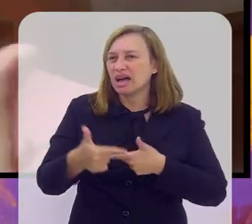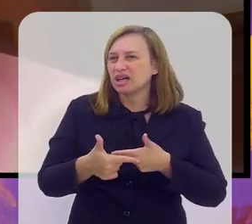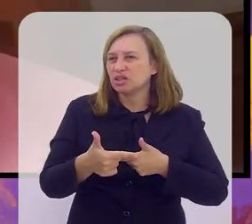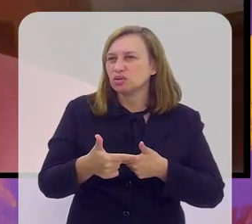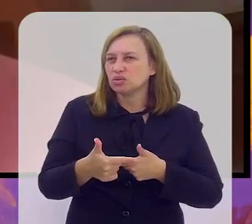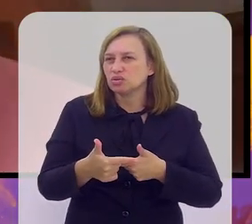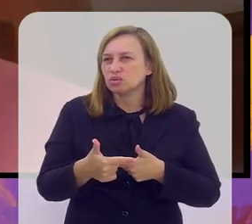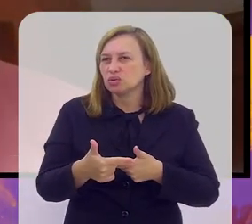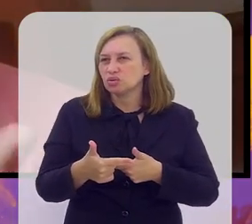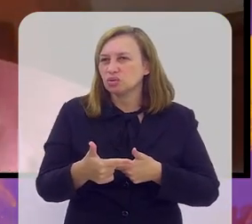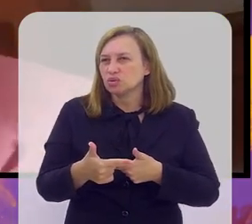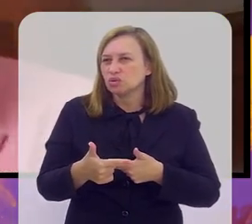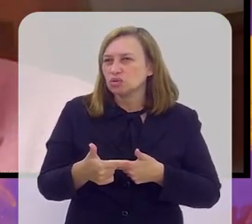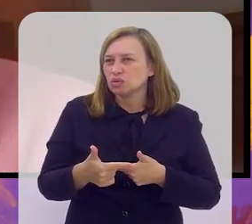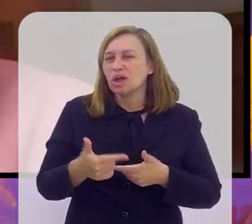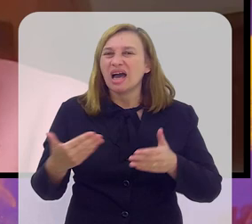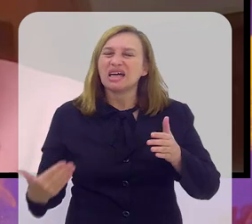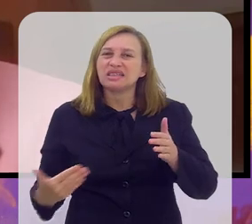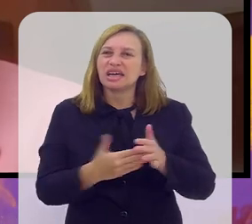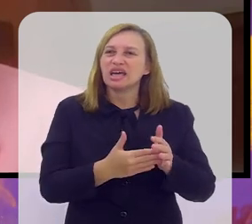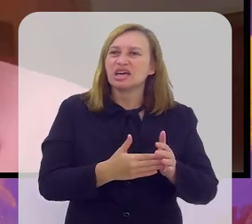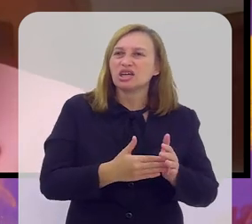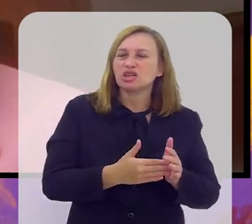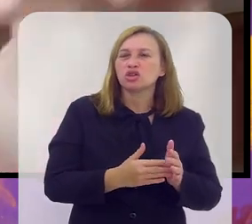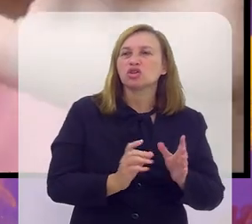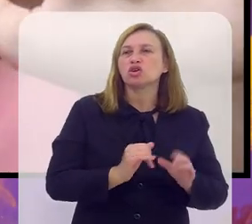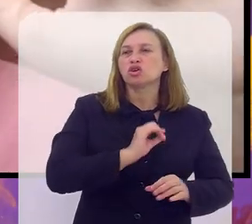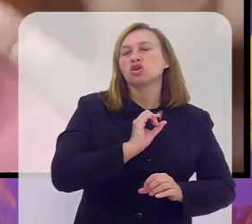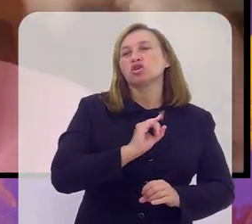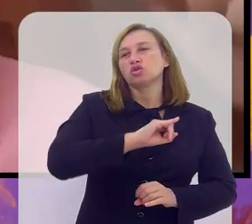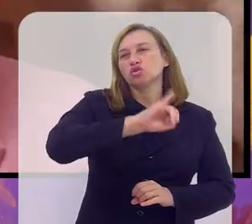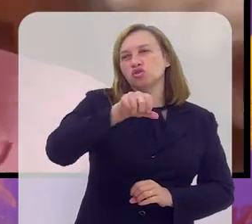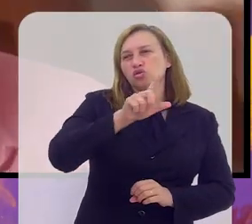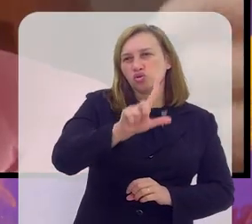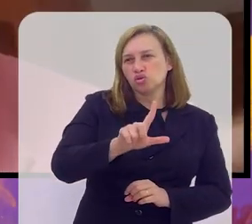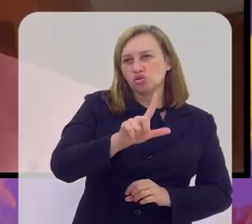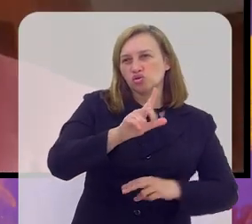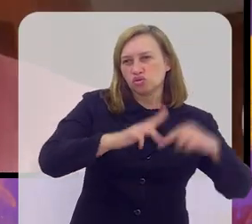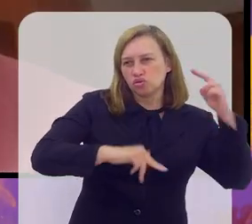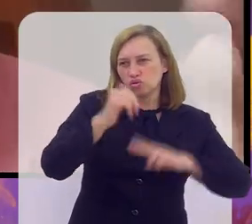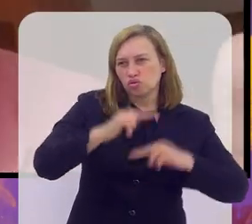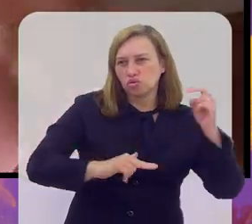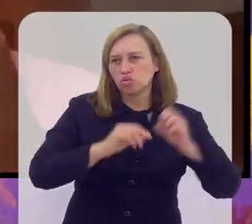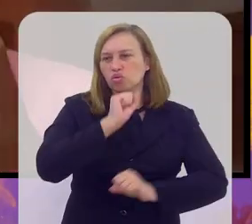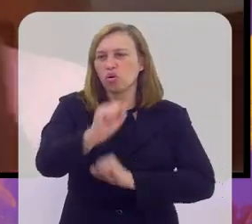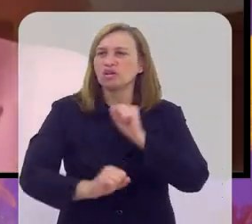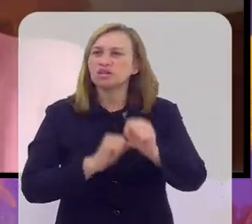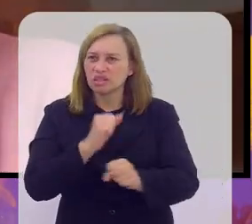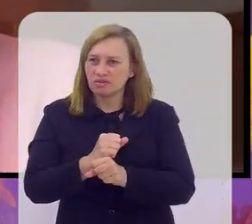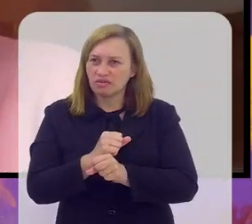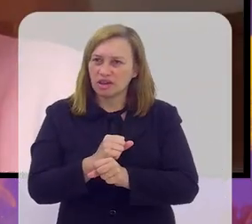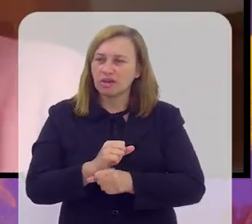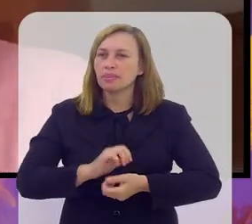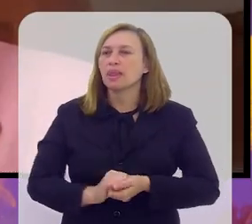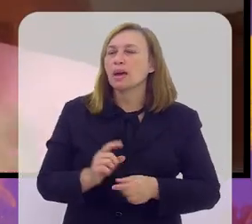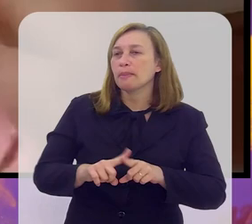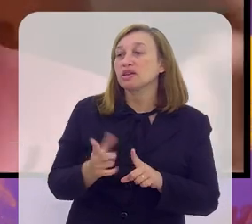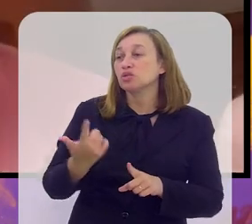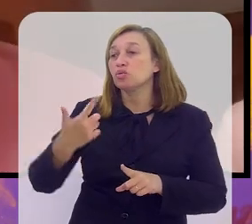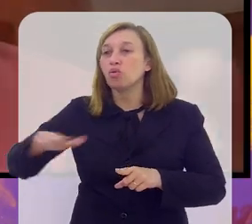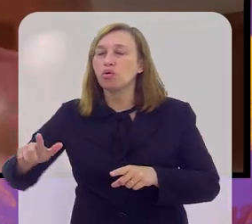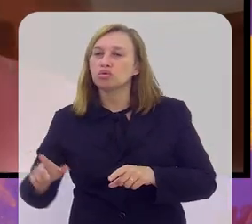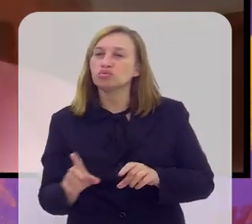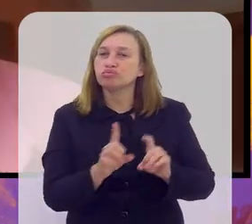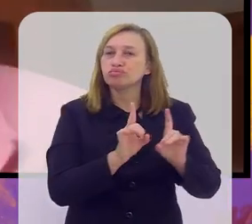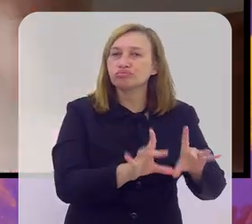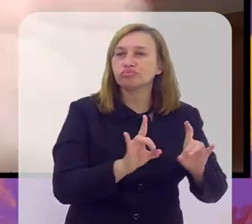insuficiente do Diniz, até junho do ano que vem, possa acelerar um processo de troca, não pelo Ancelotti somente, mas por um outro